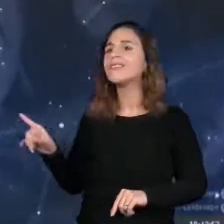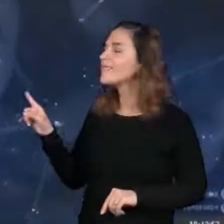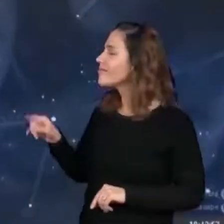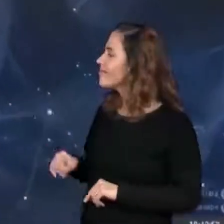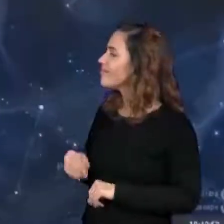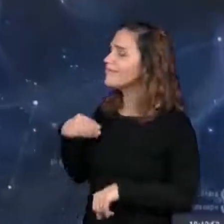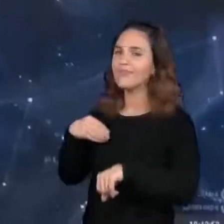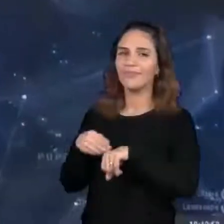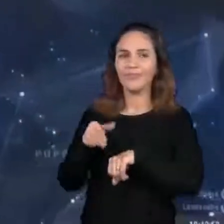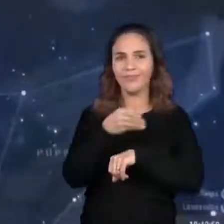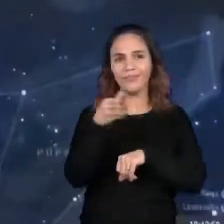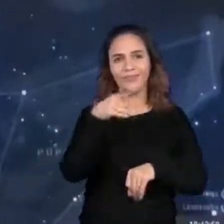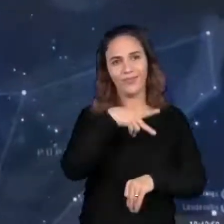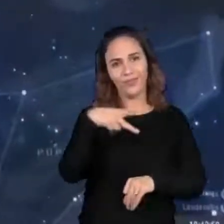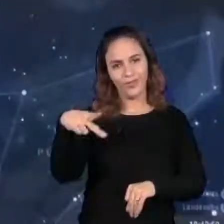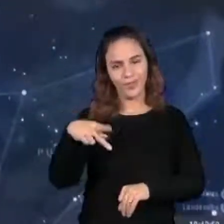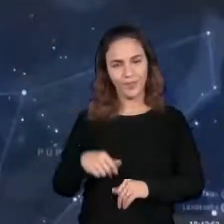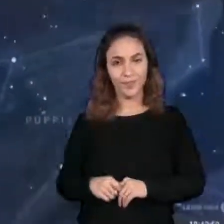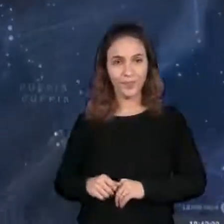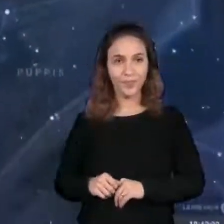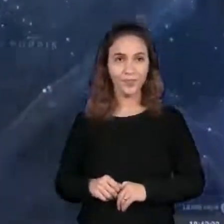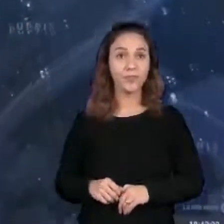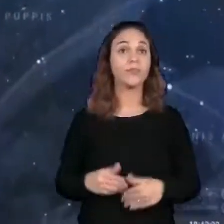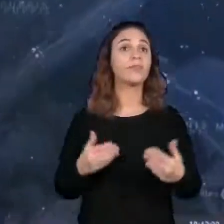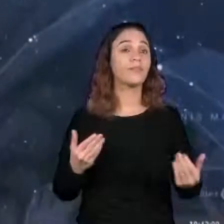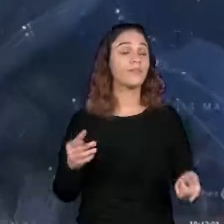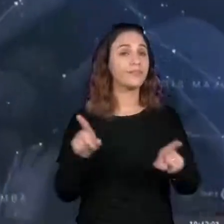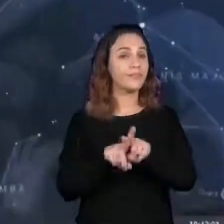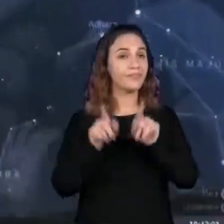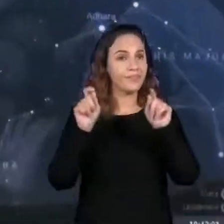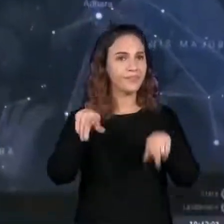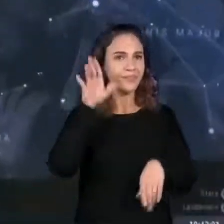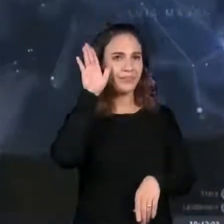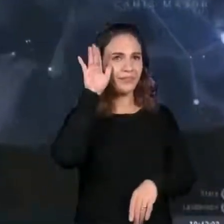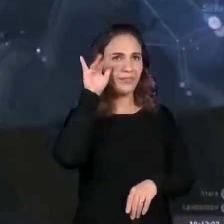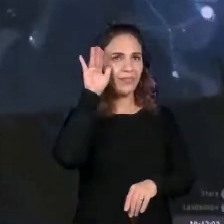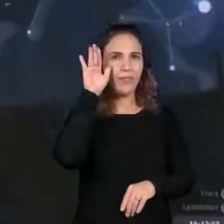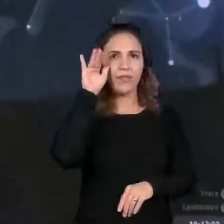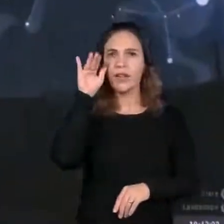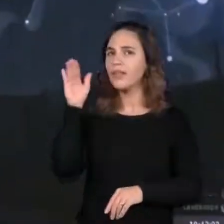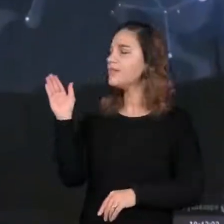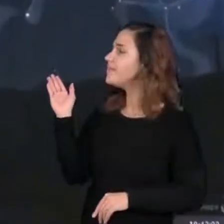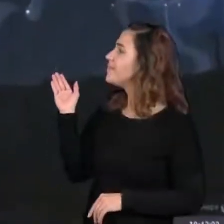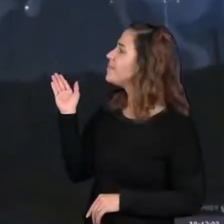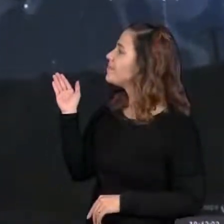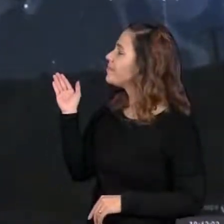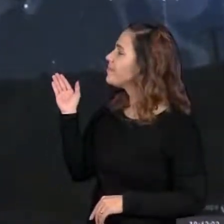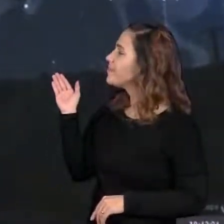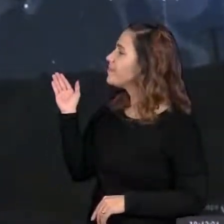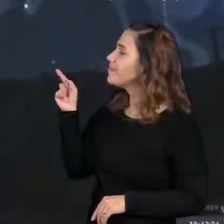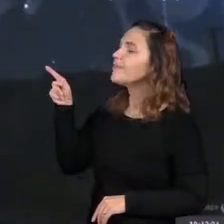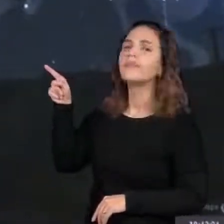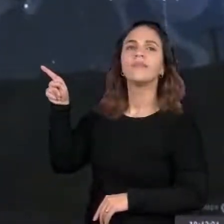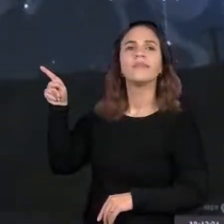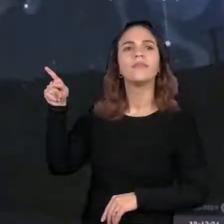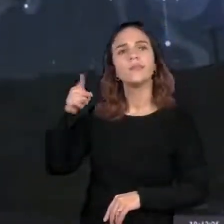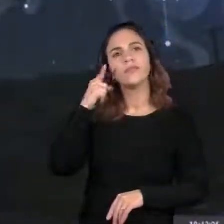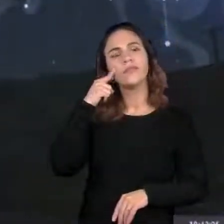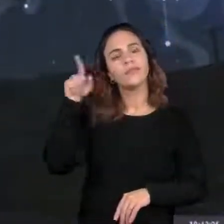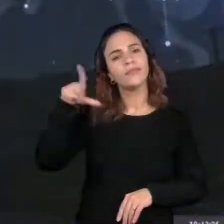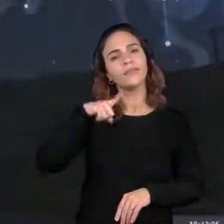Fica a dica para os professores. E a gente pode observar a movimentação dos